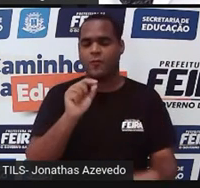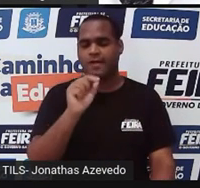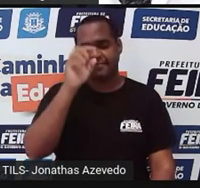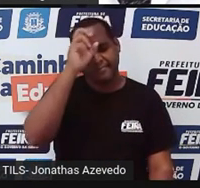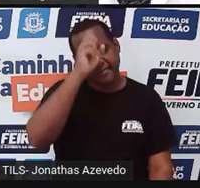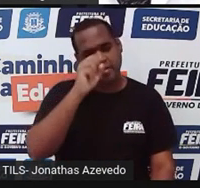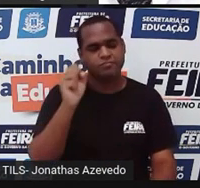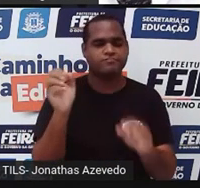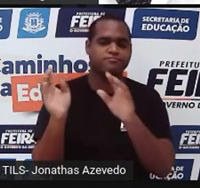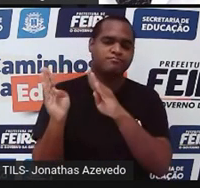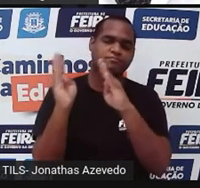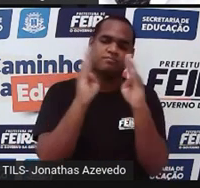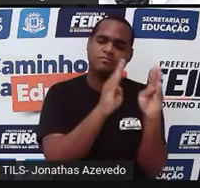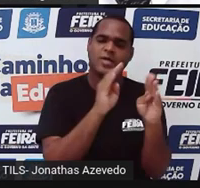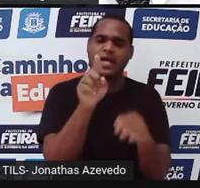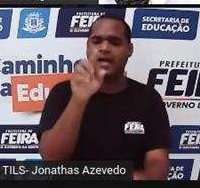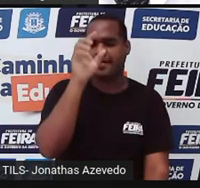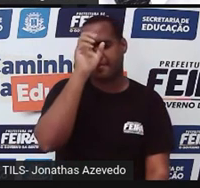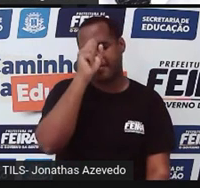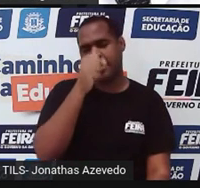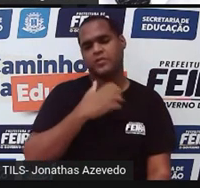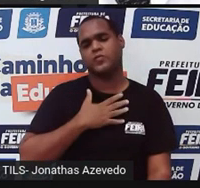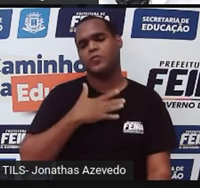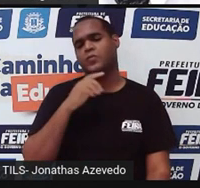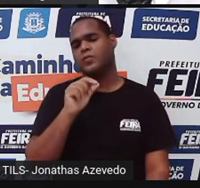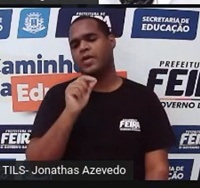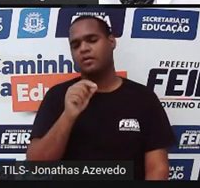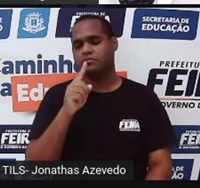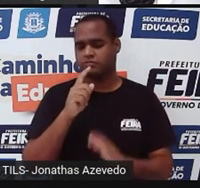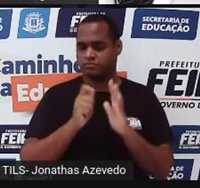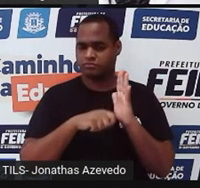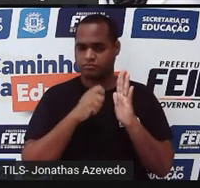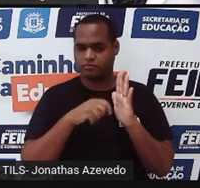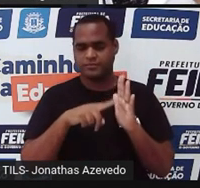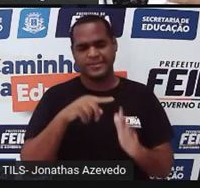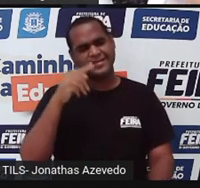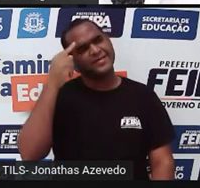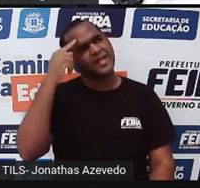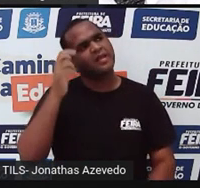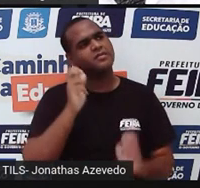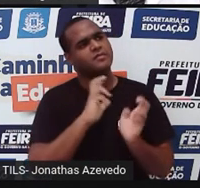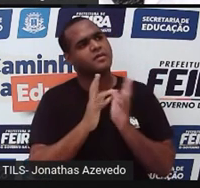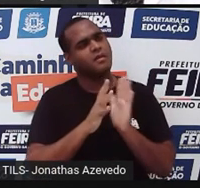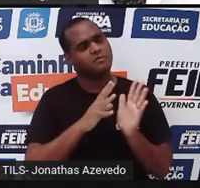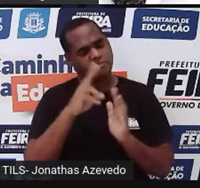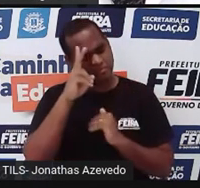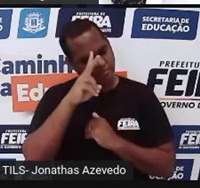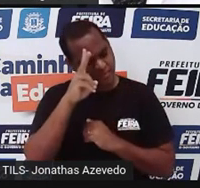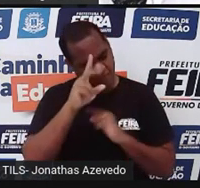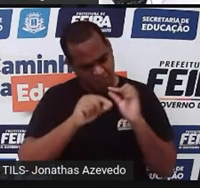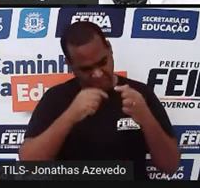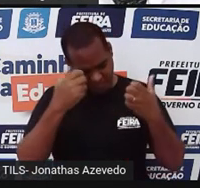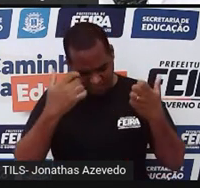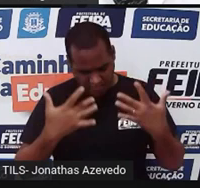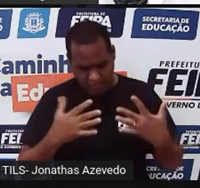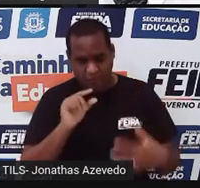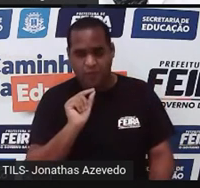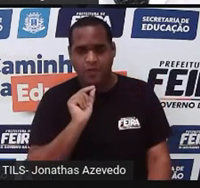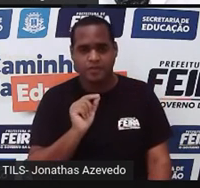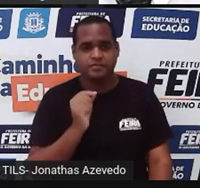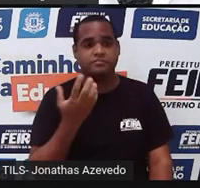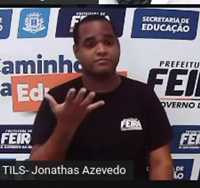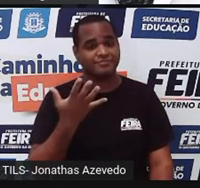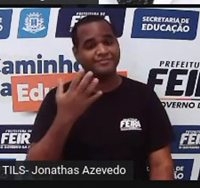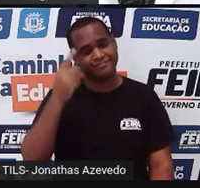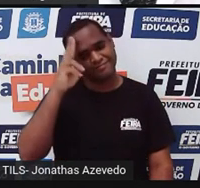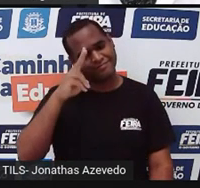aprendeu nessa aula tá bom? Porque quando você vai gravar esse áudio você vai ter que ter lembranças de momentos dessa aula essas lembranças